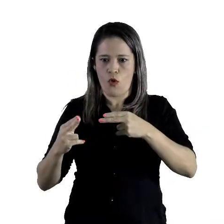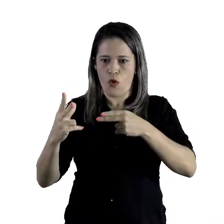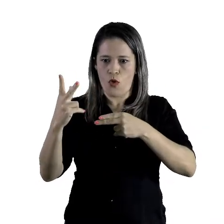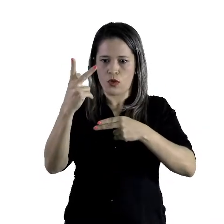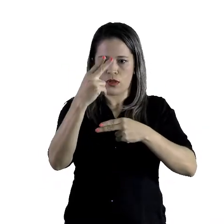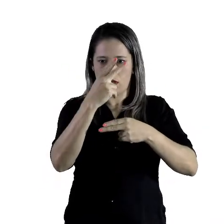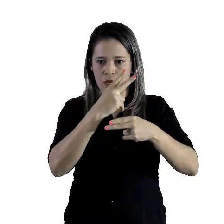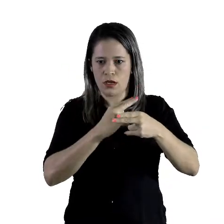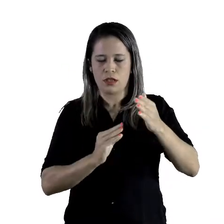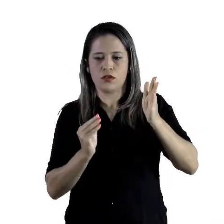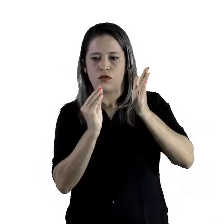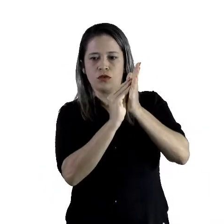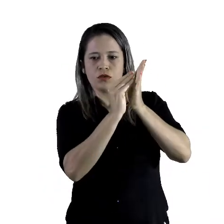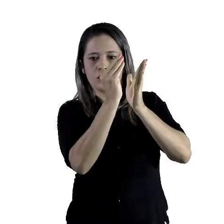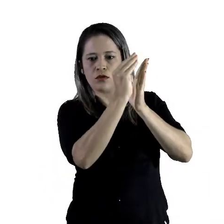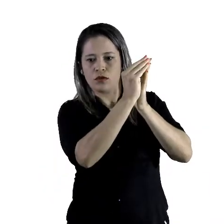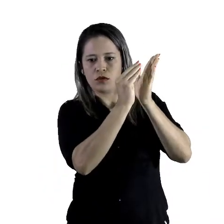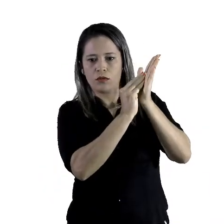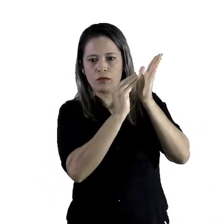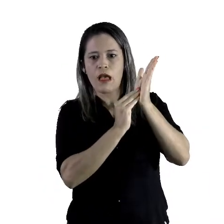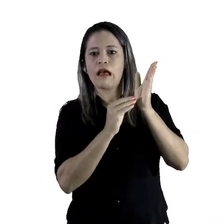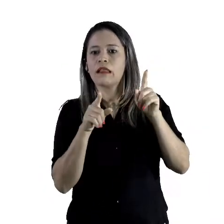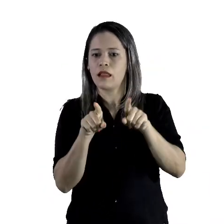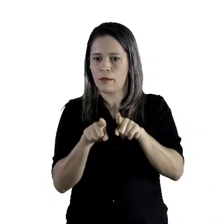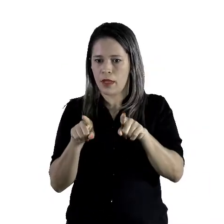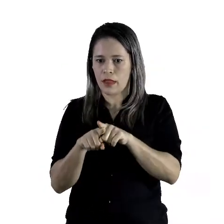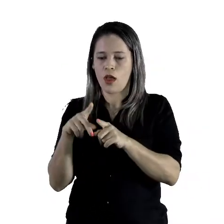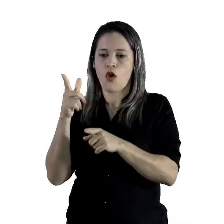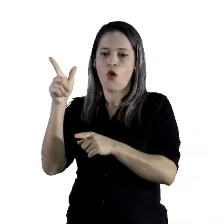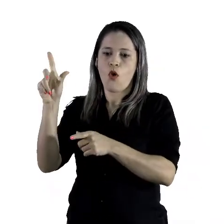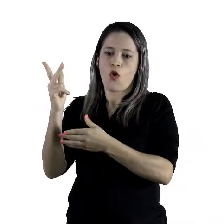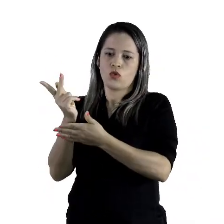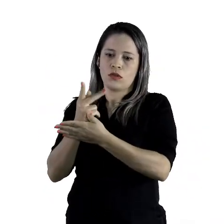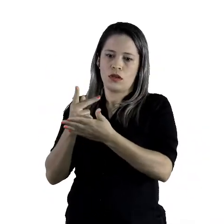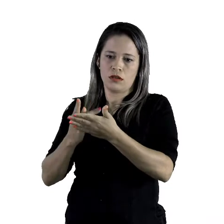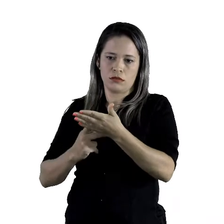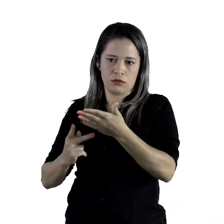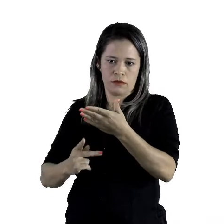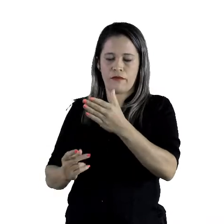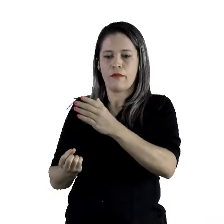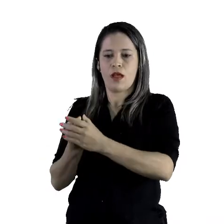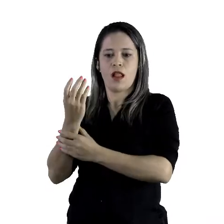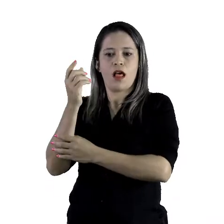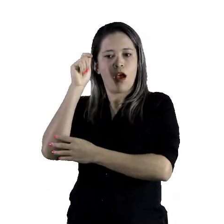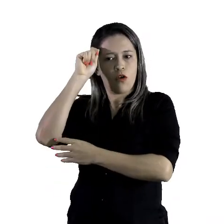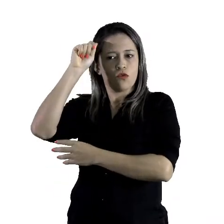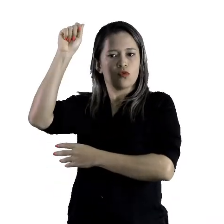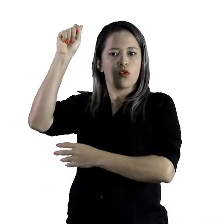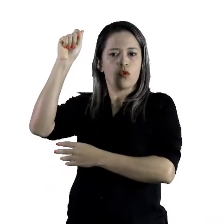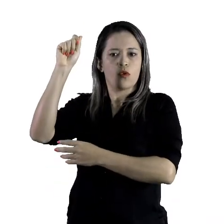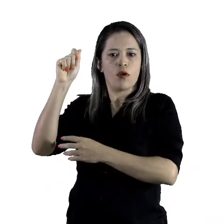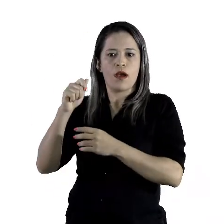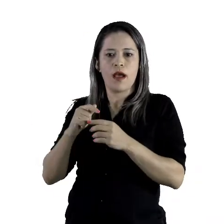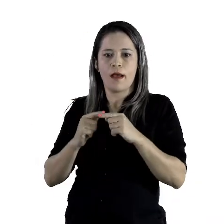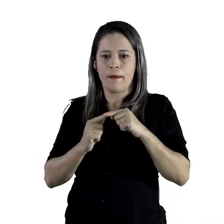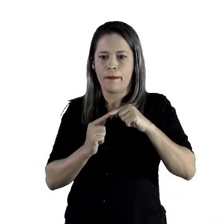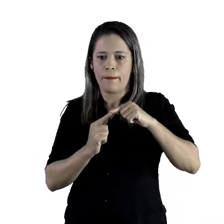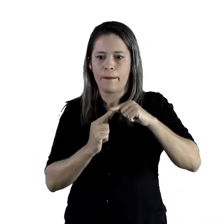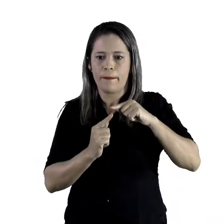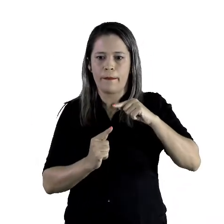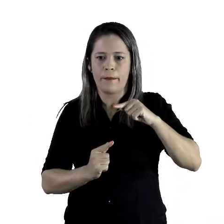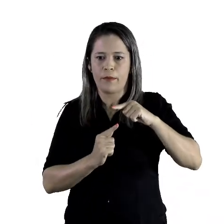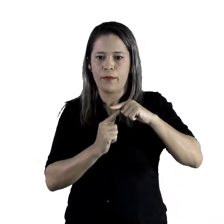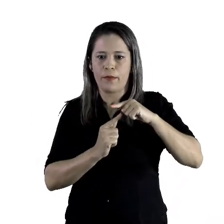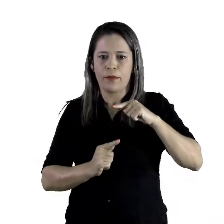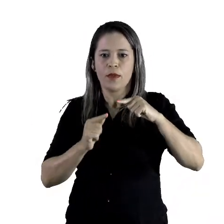Mas também houve desenhos feitos à mão pelo autor. São as patinhas e o rabo do gatinho.